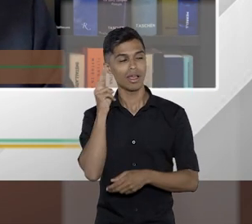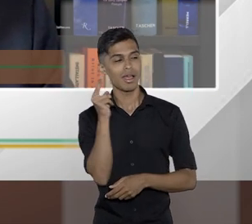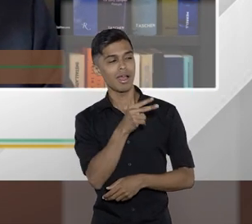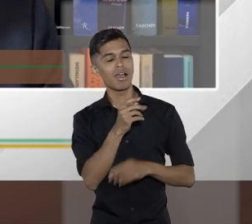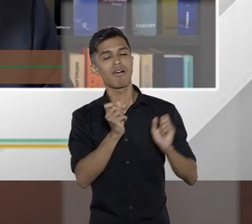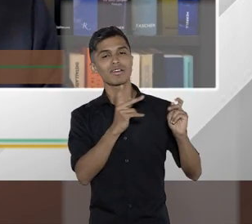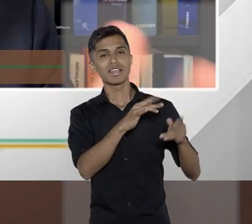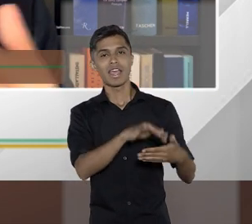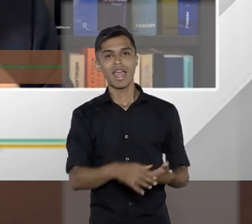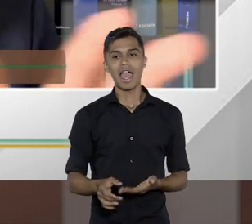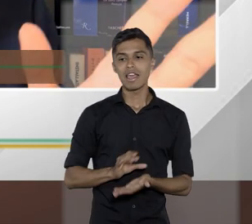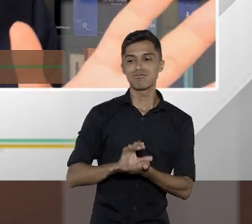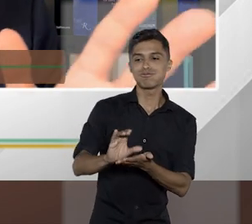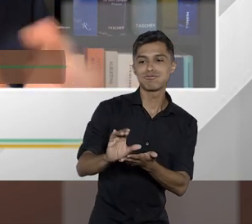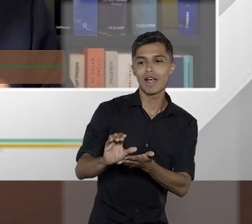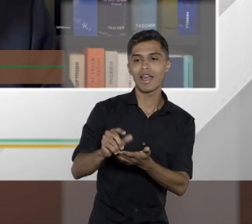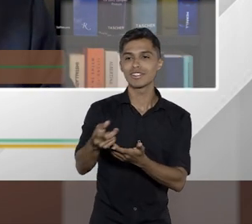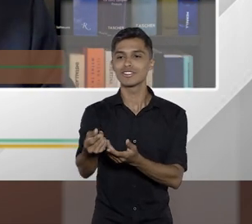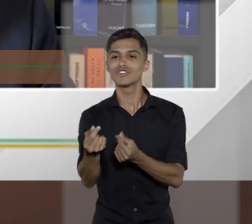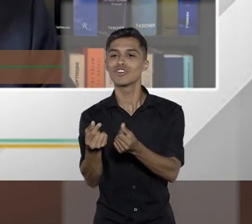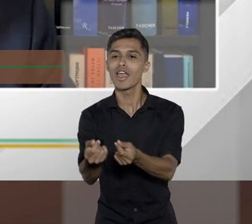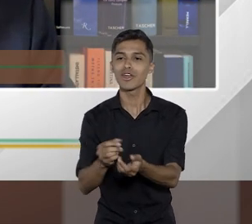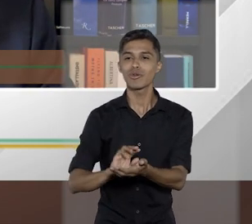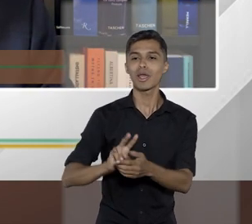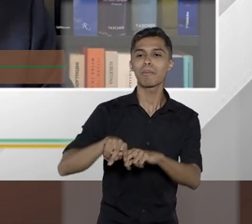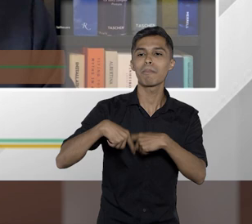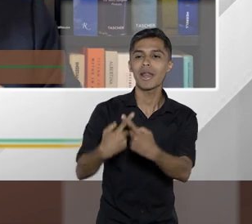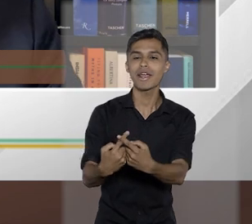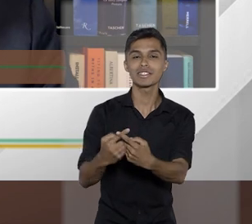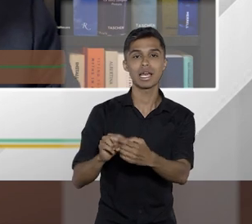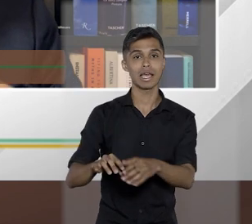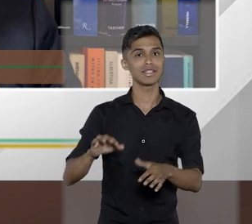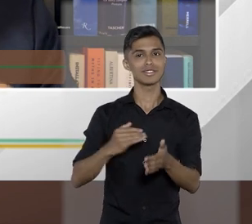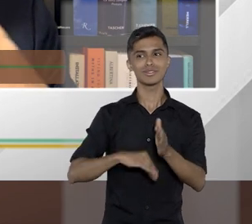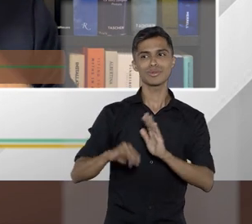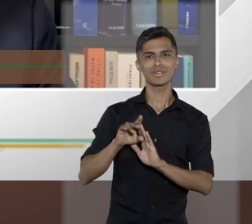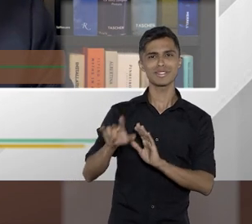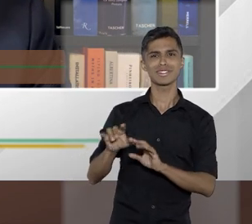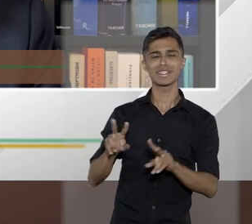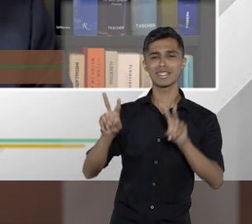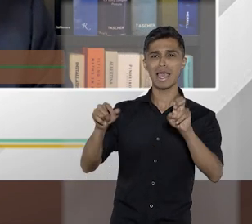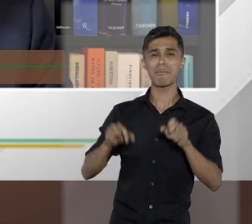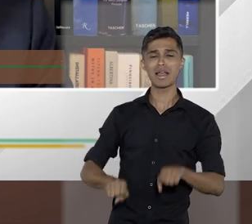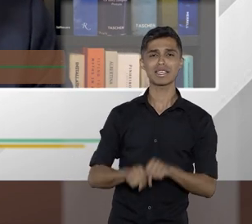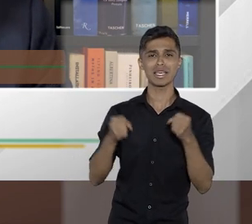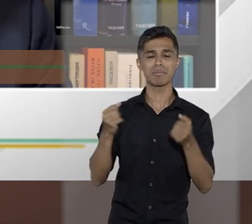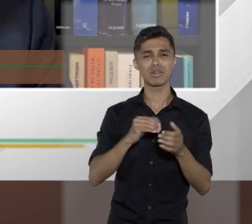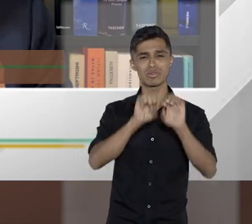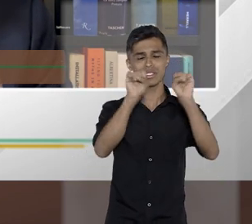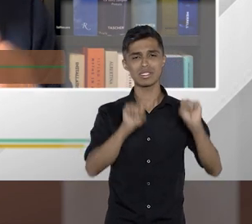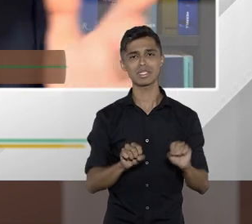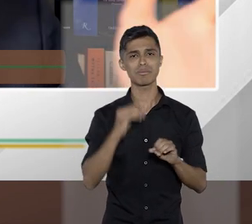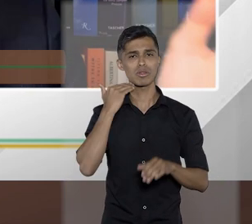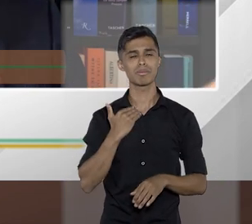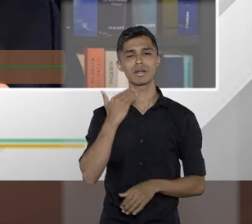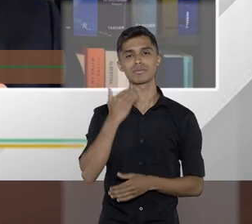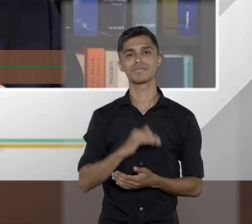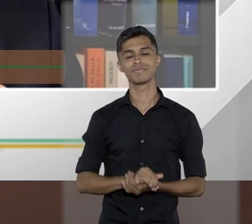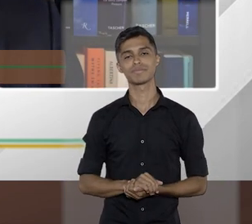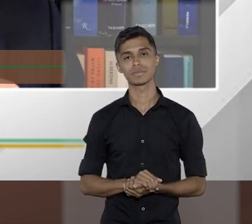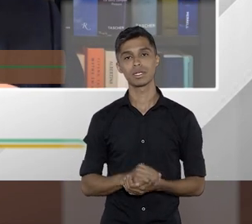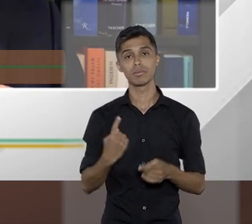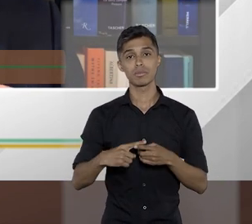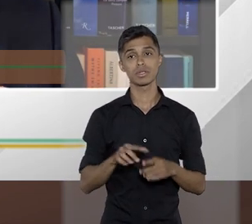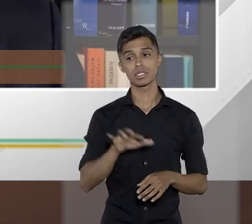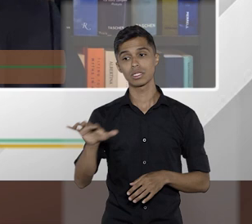crédito ou quem não conceder crédito, quebrando todas as barreiras entre fisco e o sistema bancário. Já que a